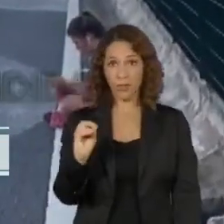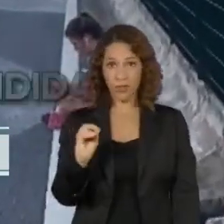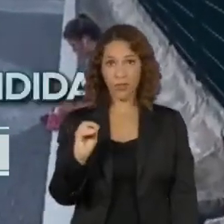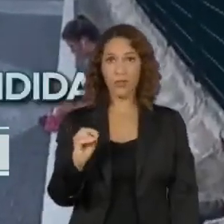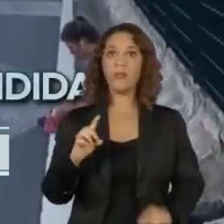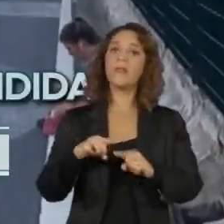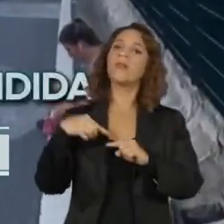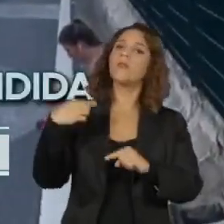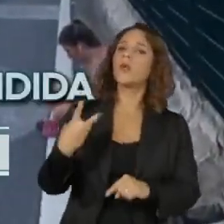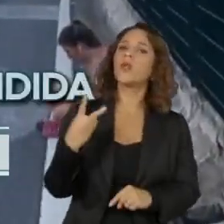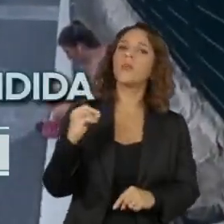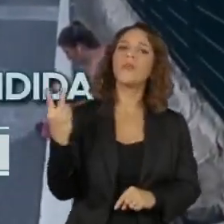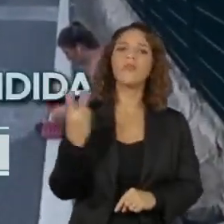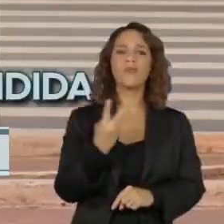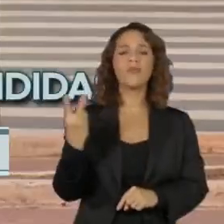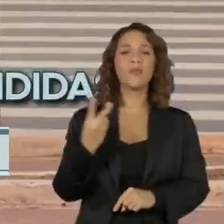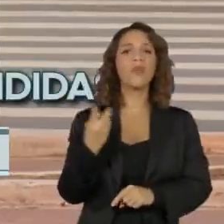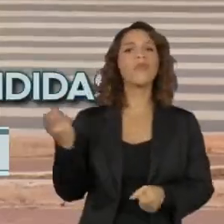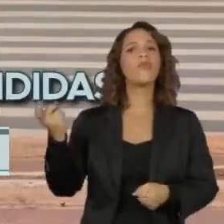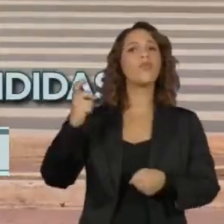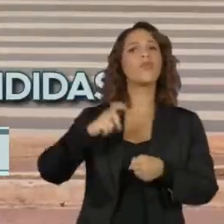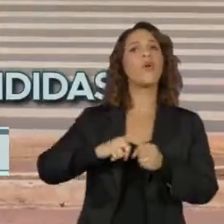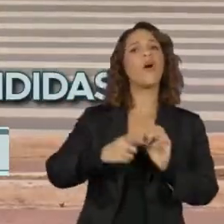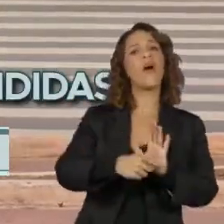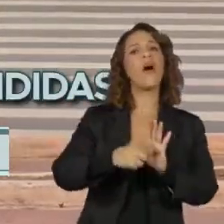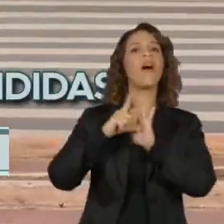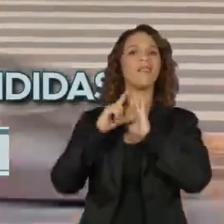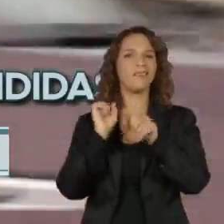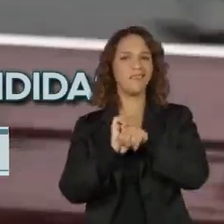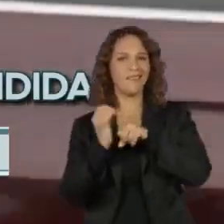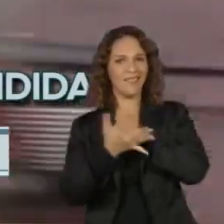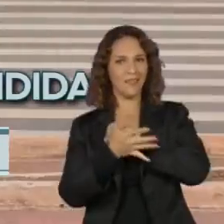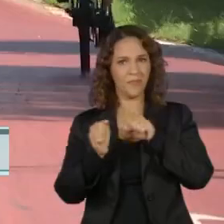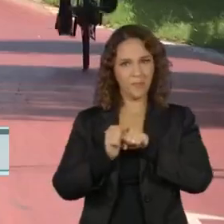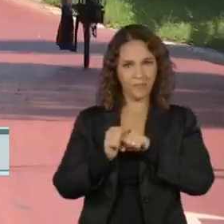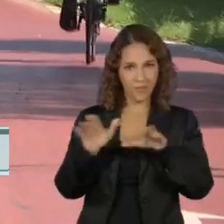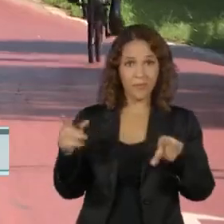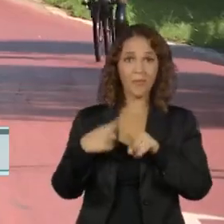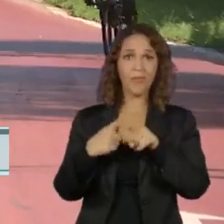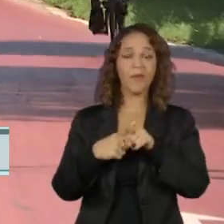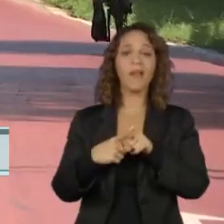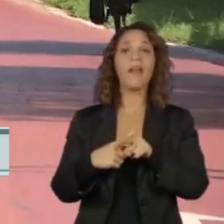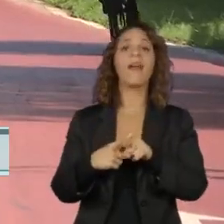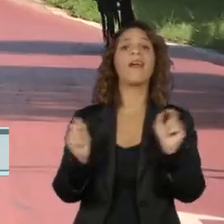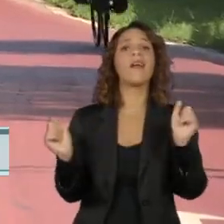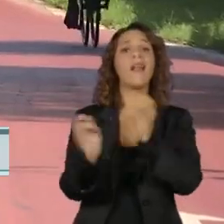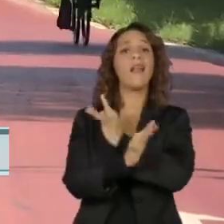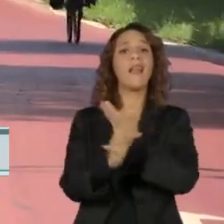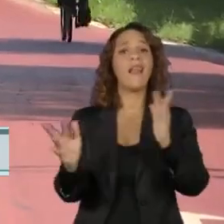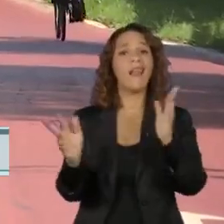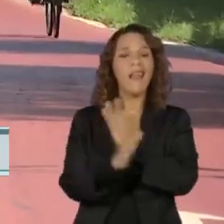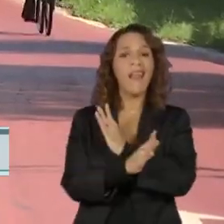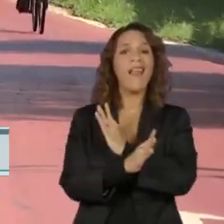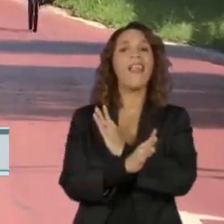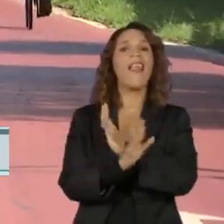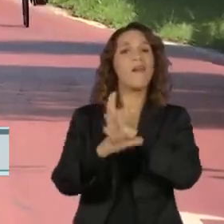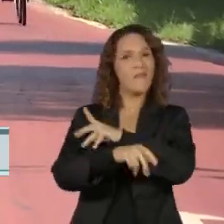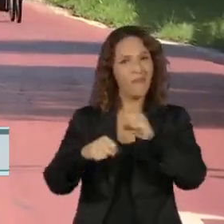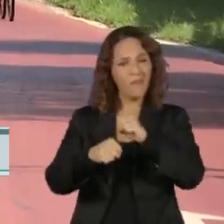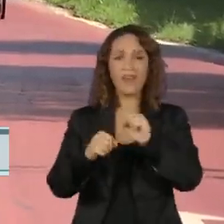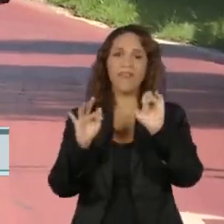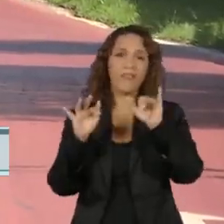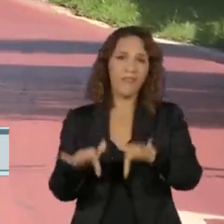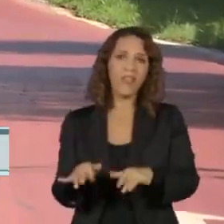2022 voltaram para o patamar anterior à pandemia. O fim das restrições sanitárias e a redução do poder de compra